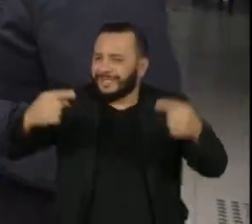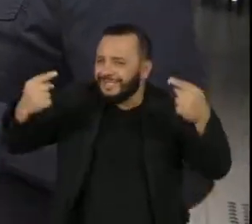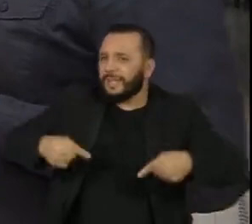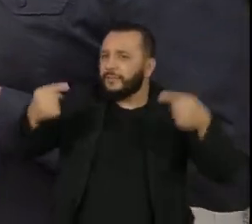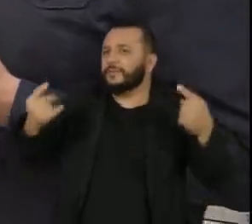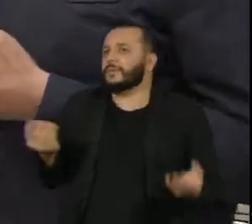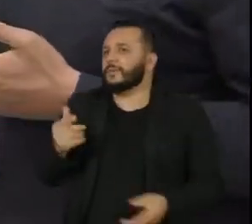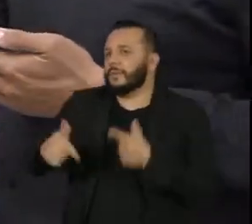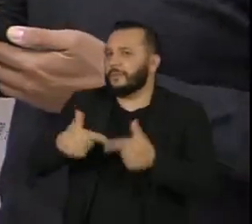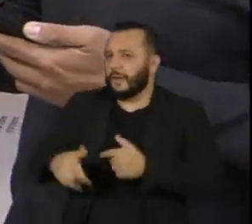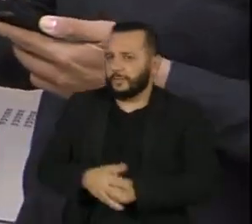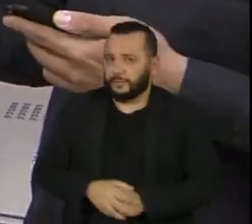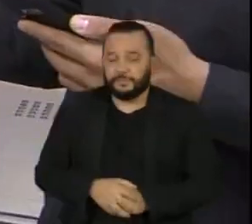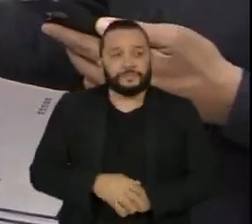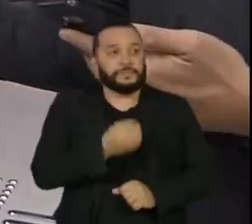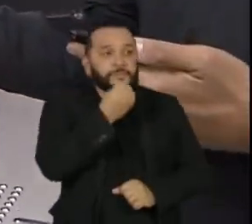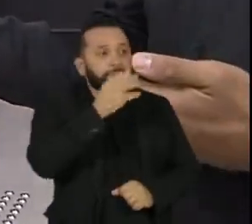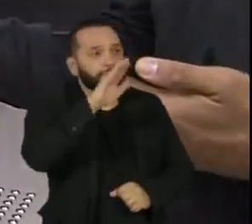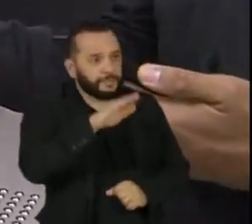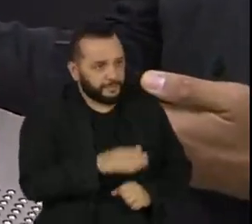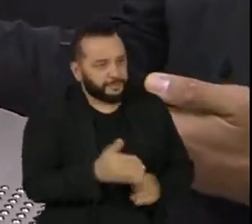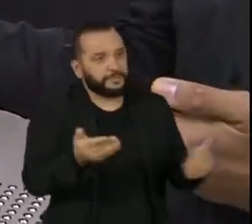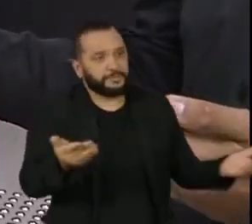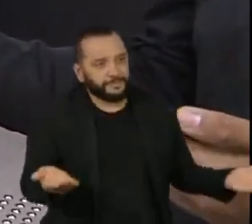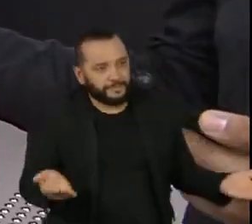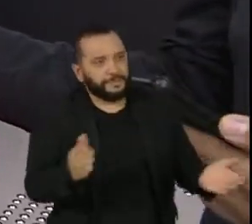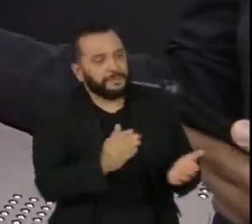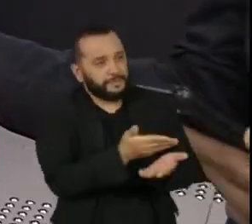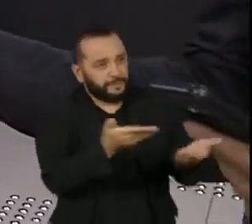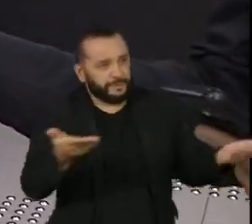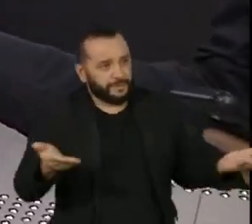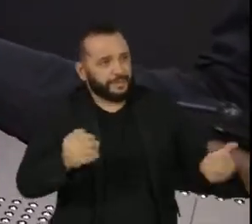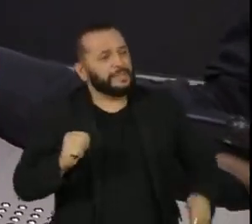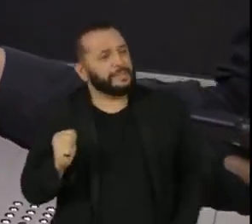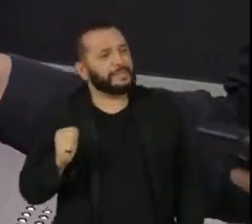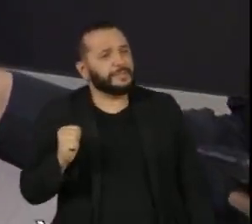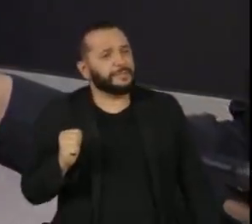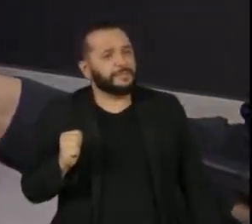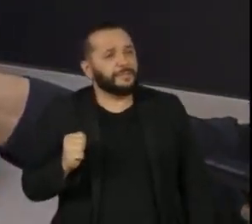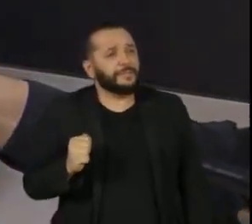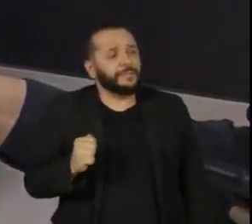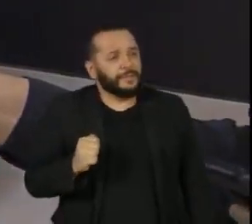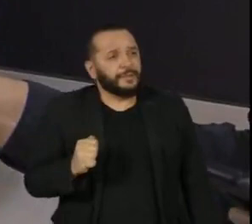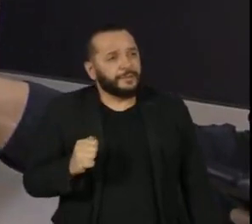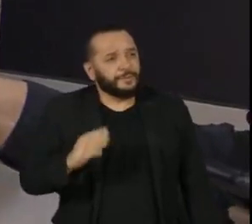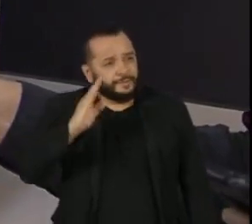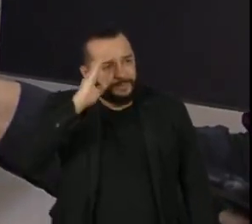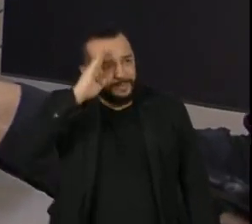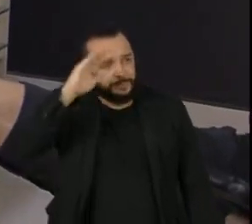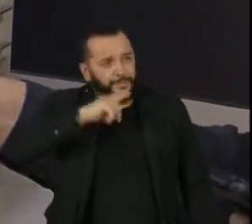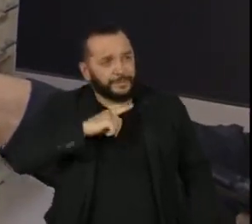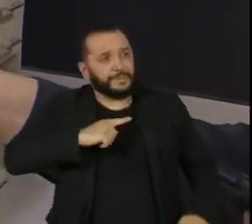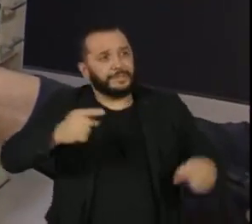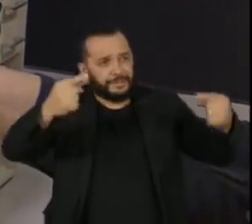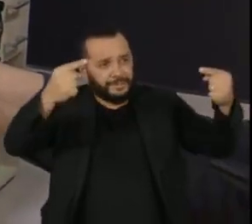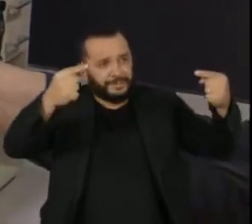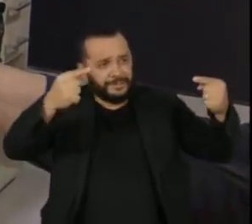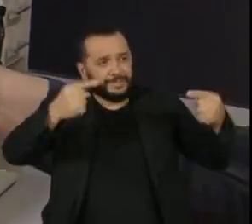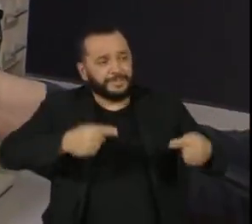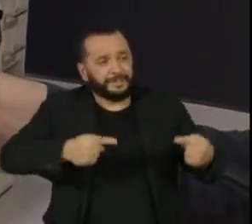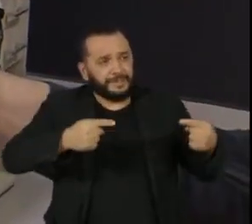favor. Boa tarde, né? Boa tarde a todos. O principal desafio, né, eu acho que